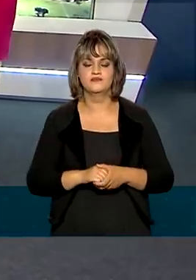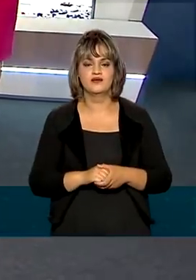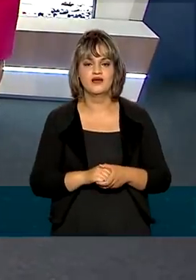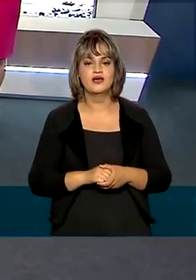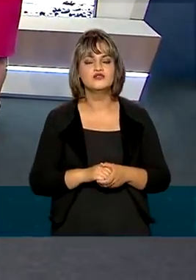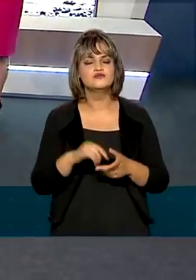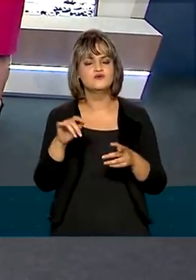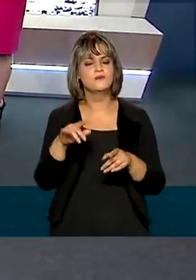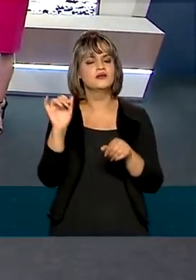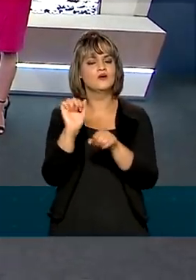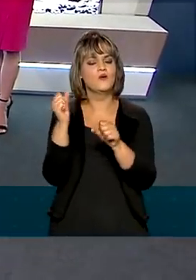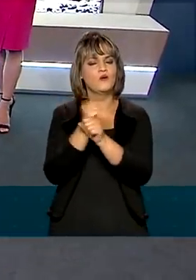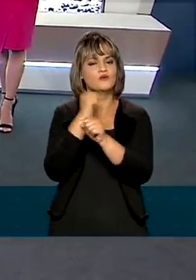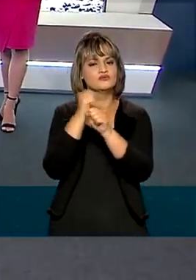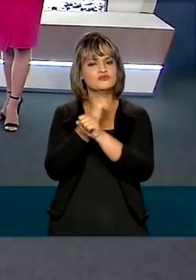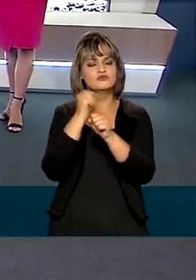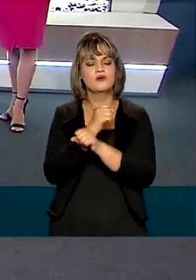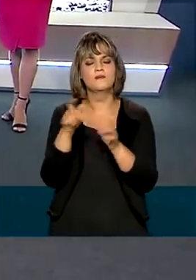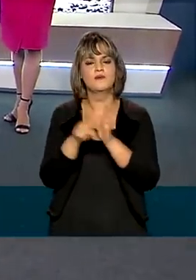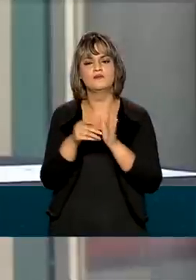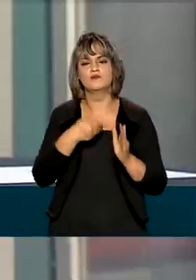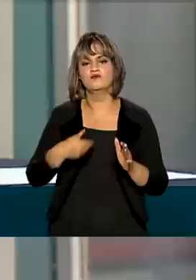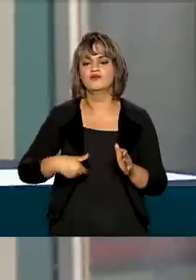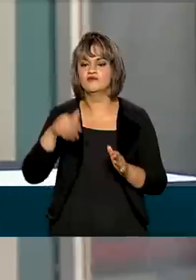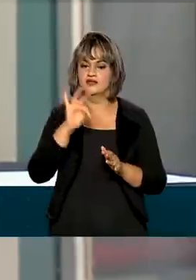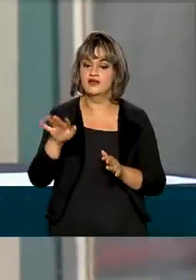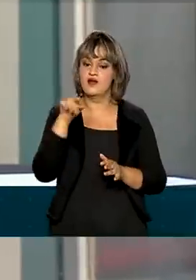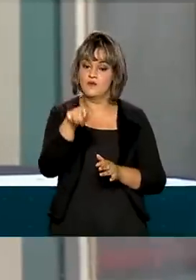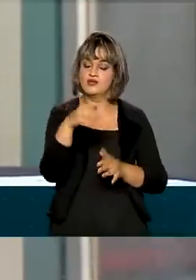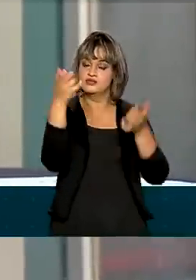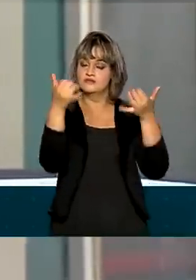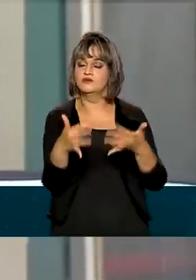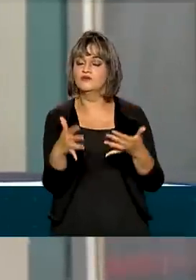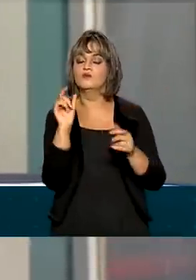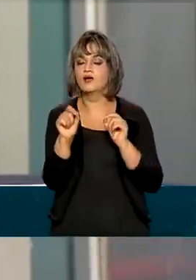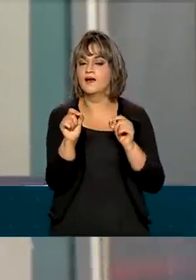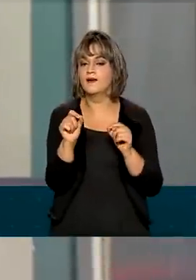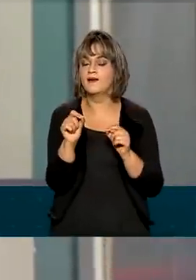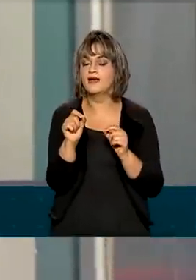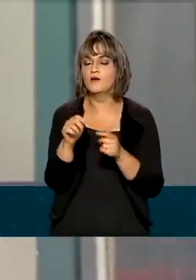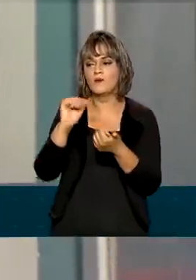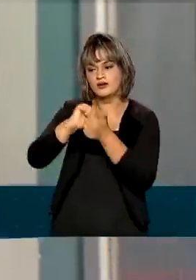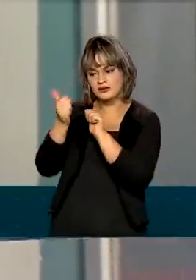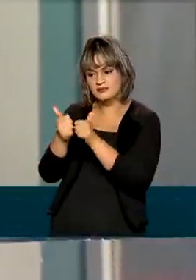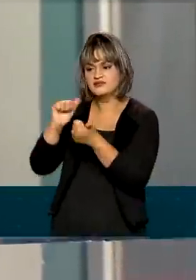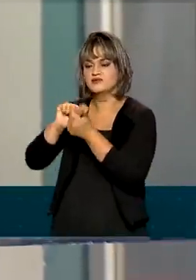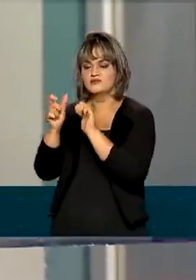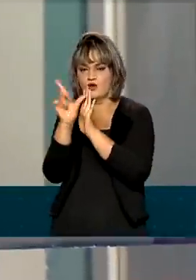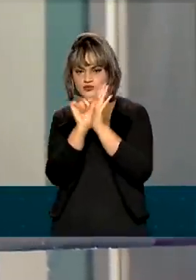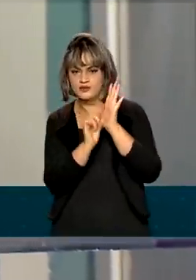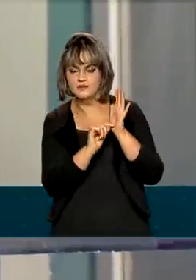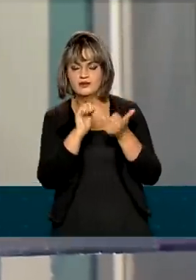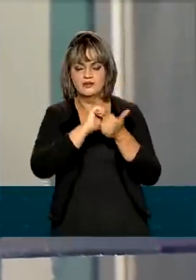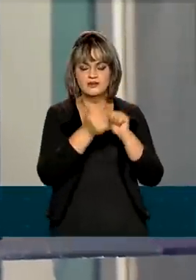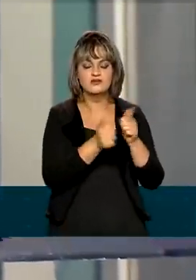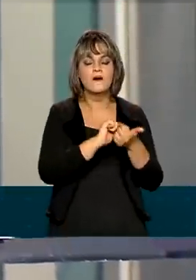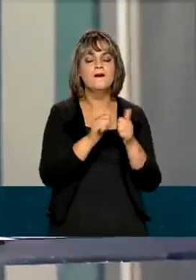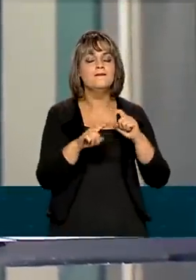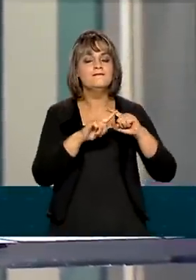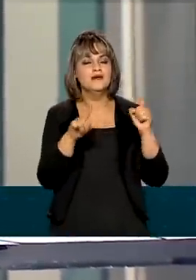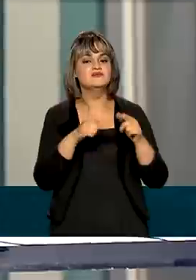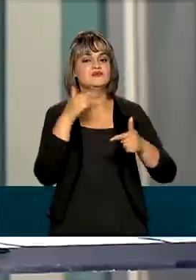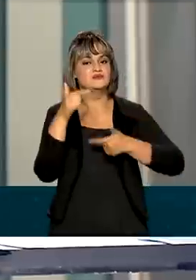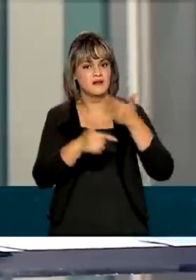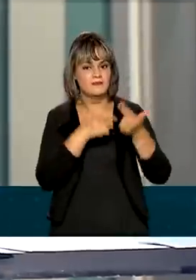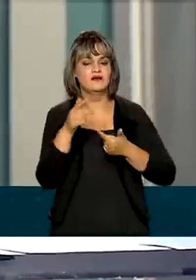Sobre as obras executadas pelo governo federal, Marinho afirmou que mesmo com readequações orçamentárias, os trabalhos não